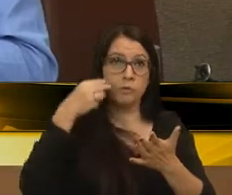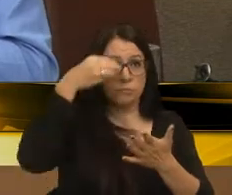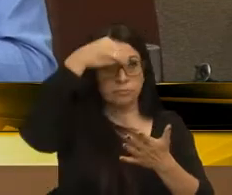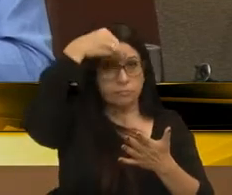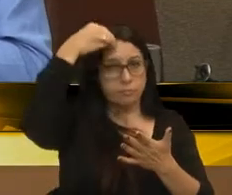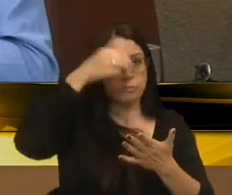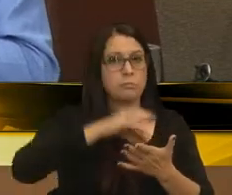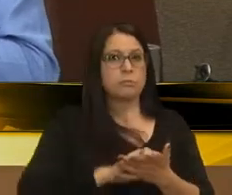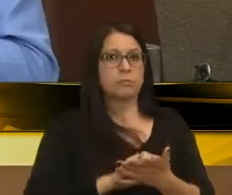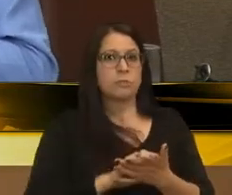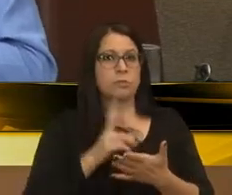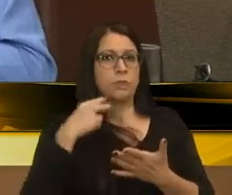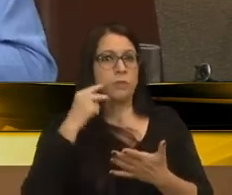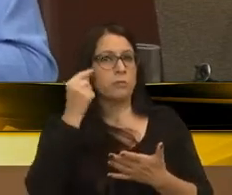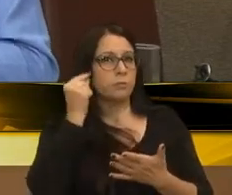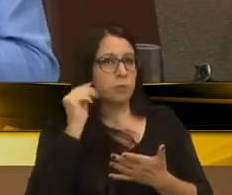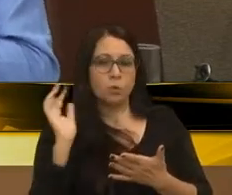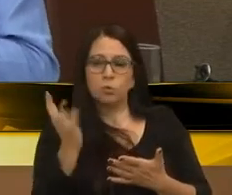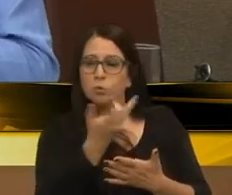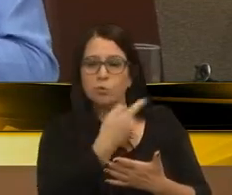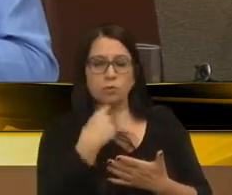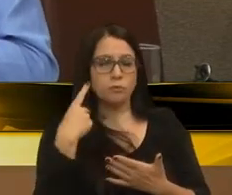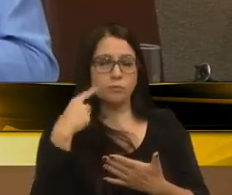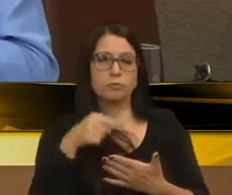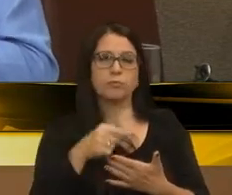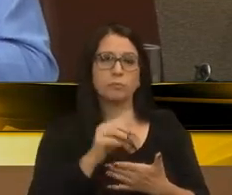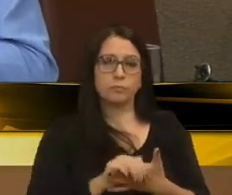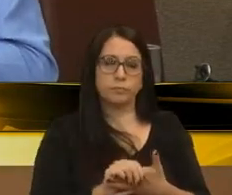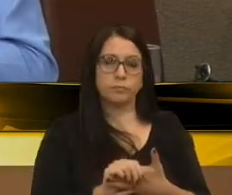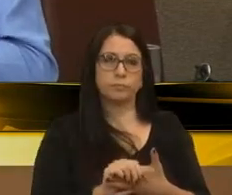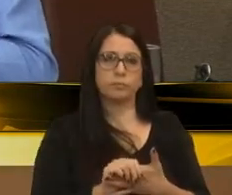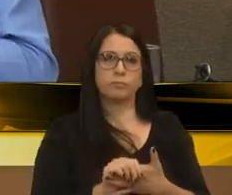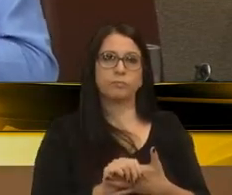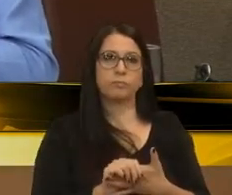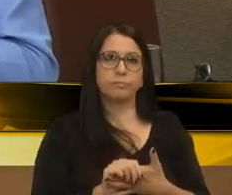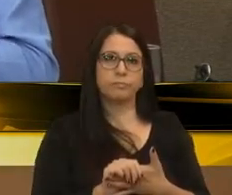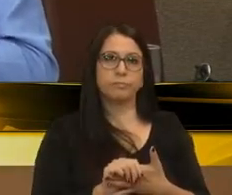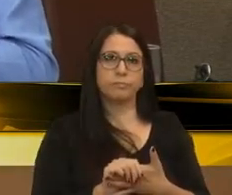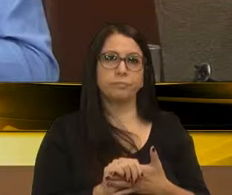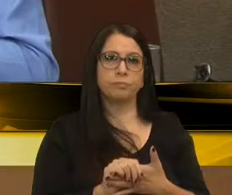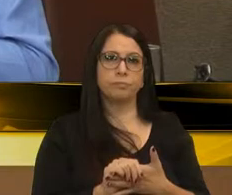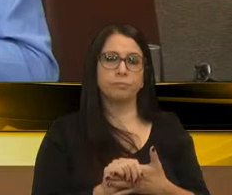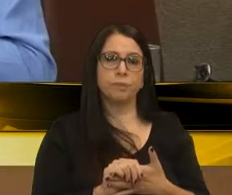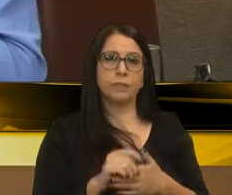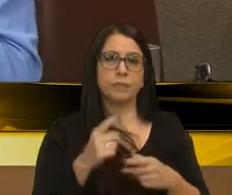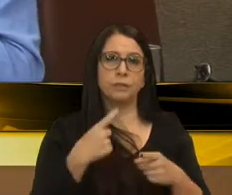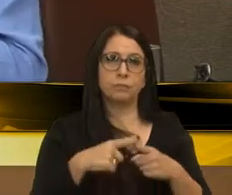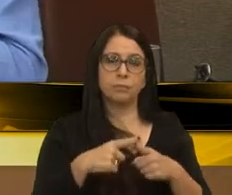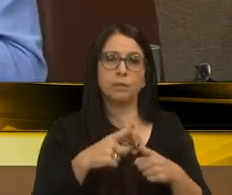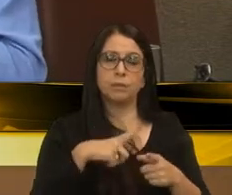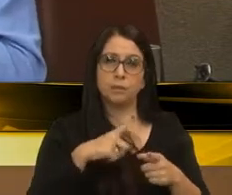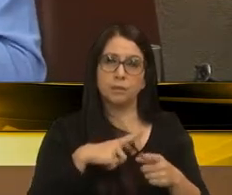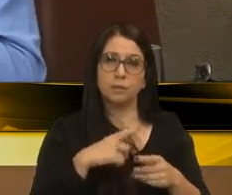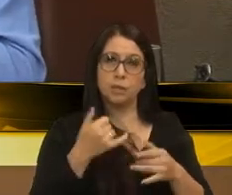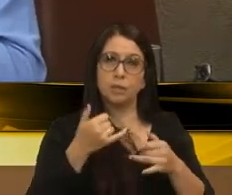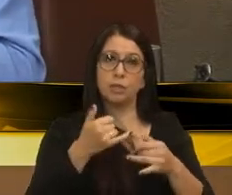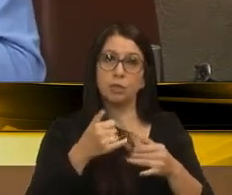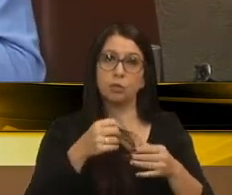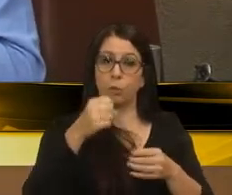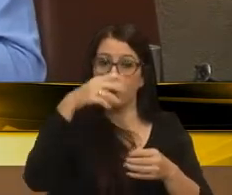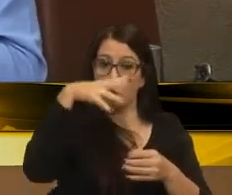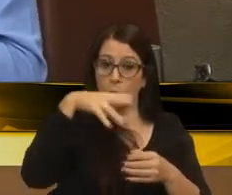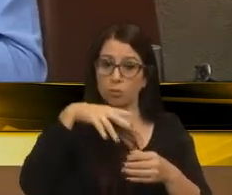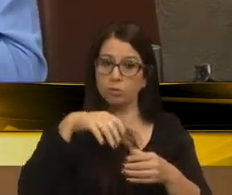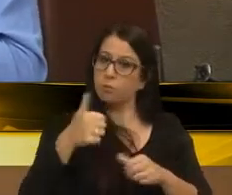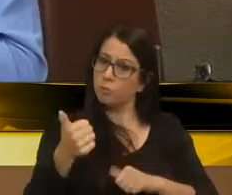seja o vereador Bandeira, todos nós vereadores aqui, Vossa Excelência, e para que nós tenhamos, sim, uma energia de qualidade, porque a